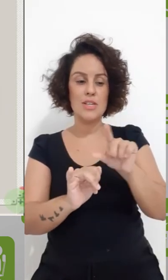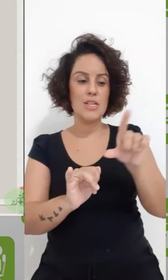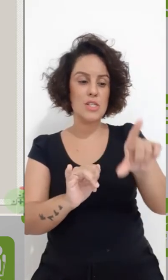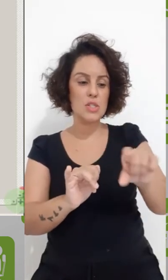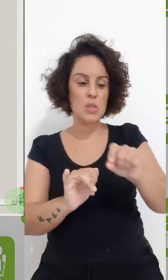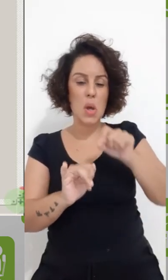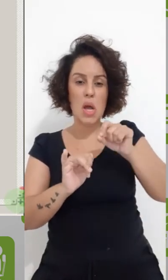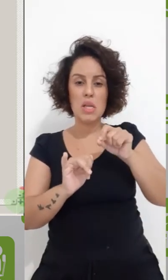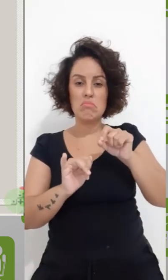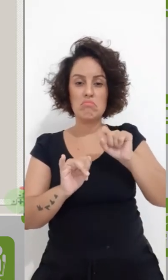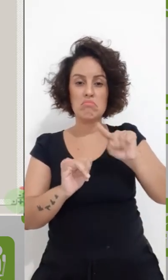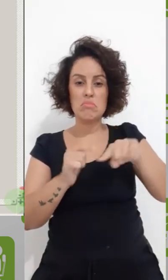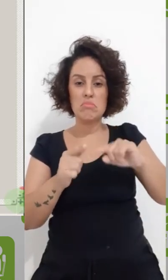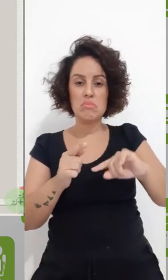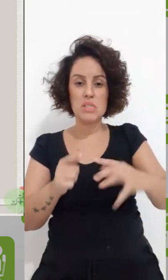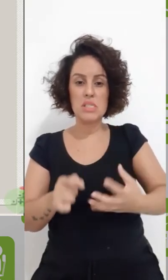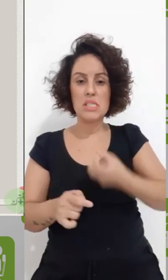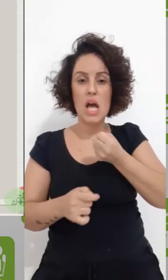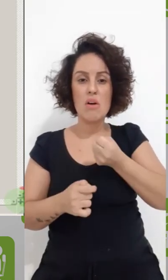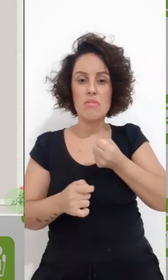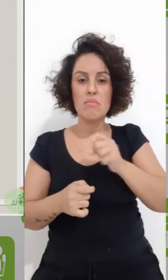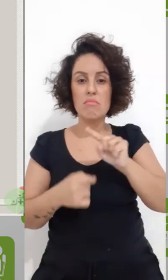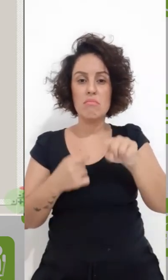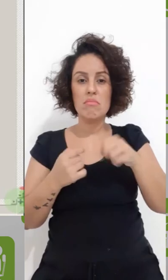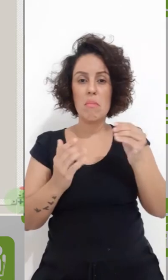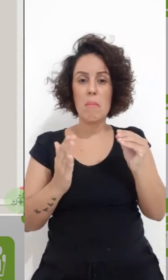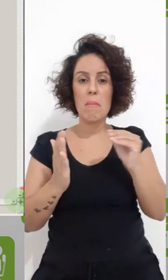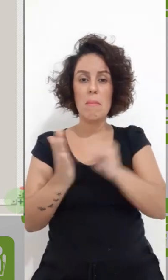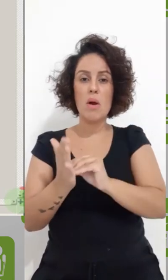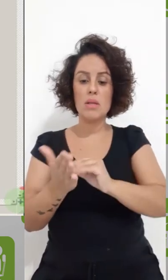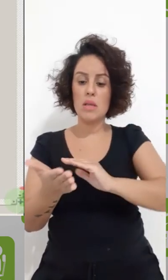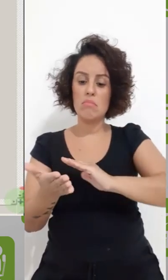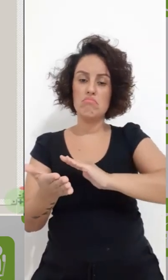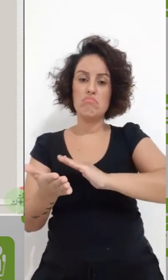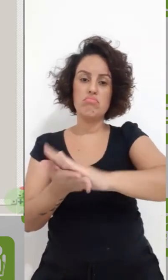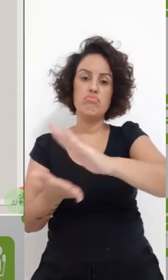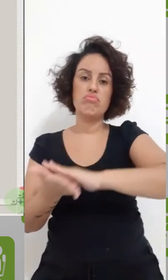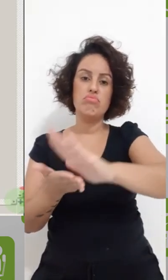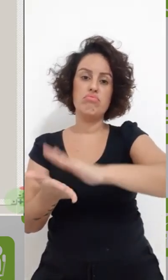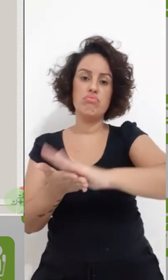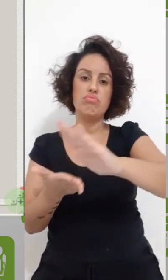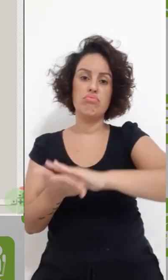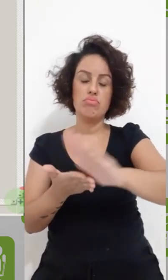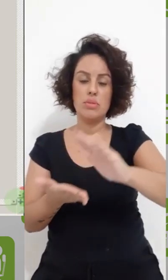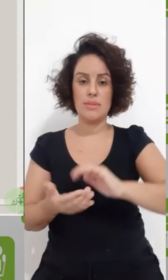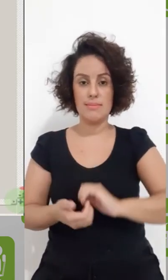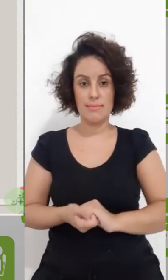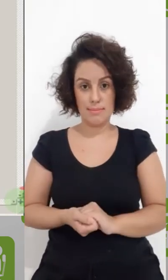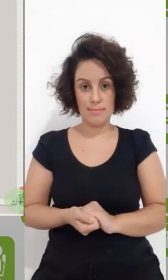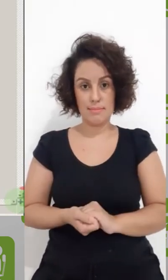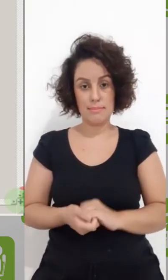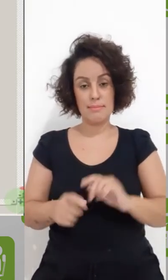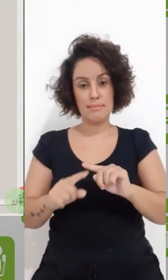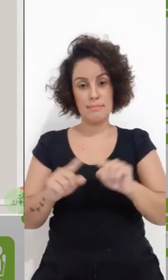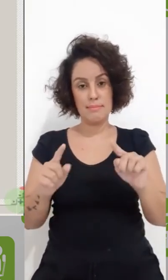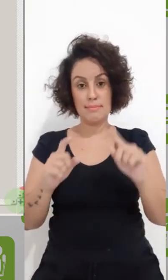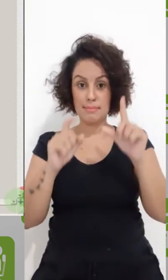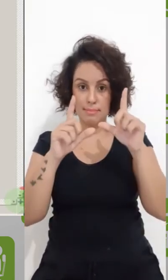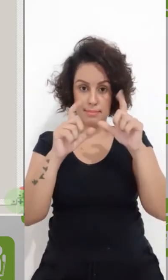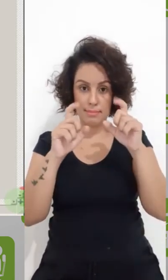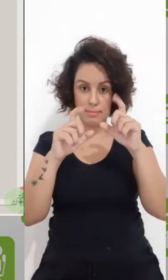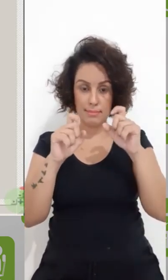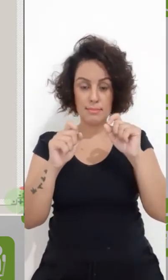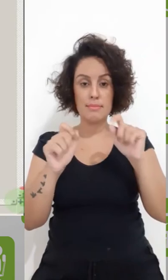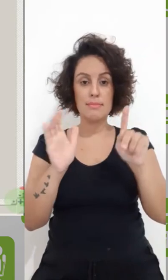copiar essa foto, salvar, e depois colocar essa foto num arquivo para impressão. Uma foto para